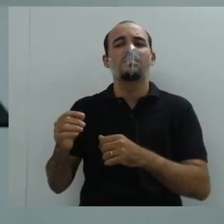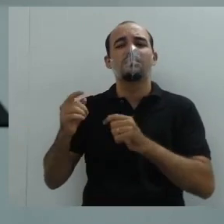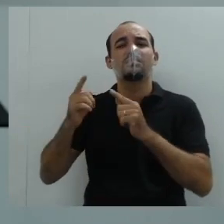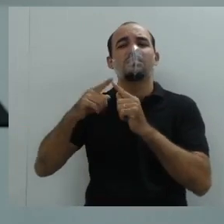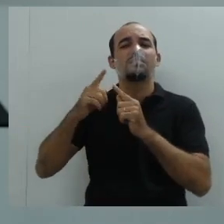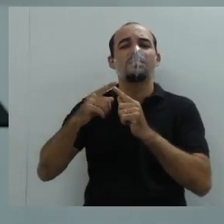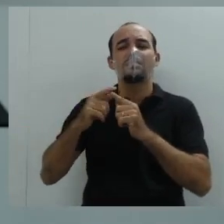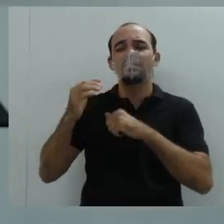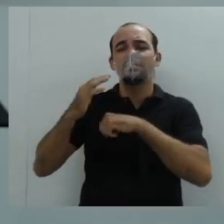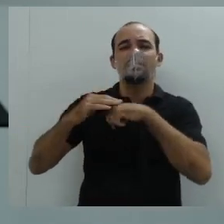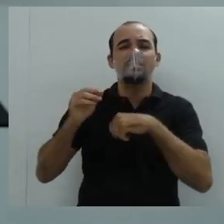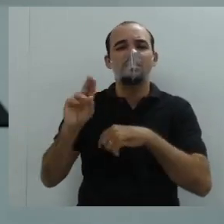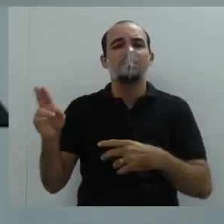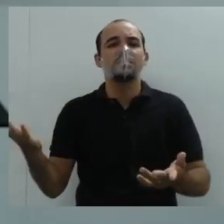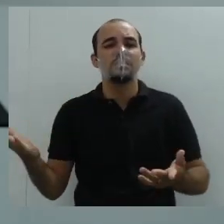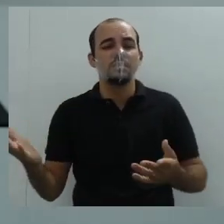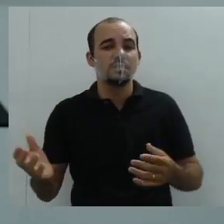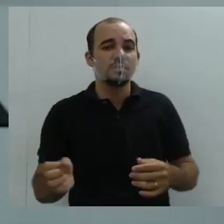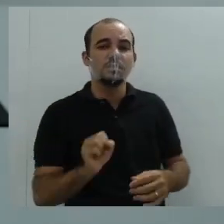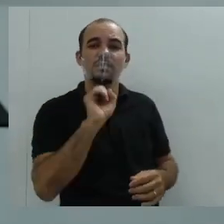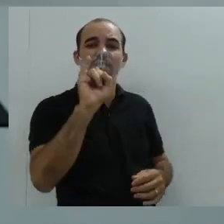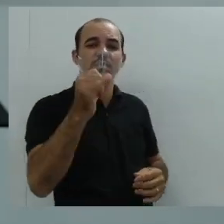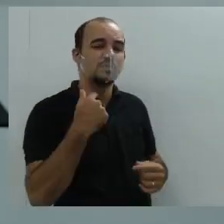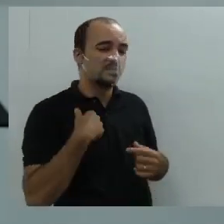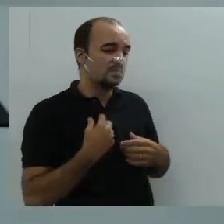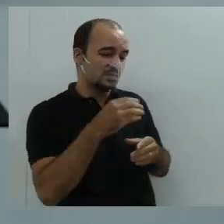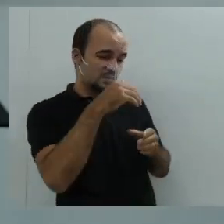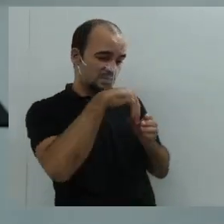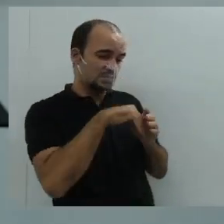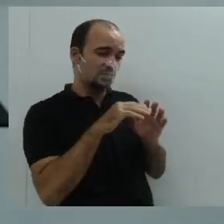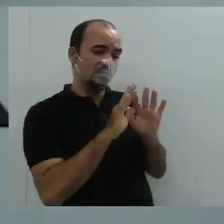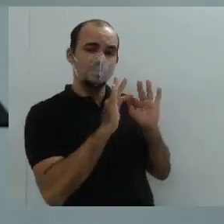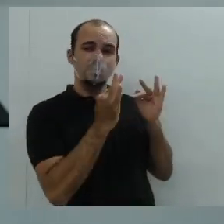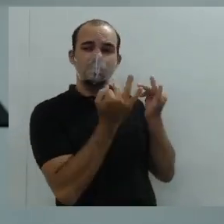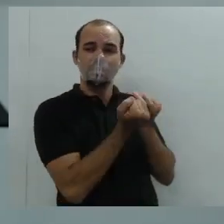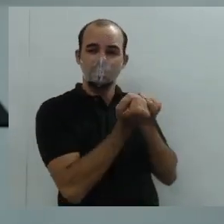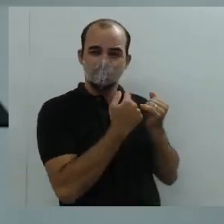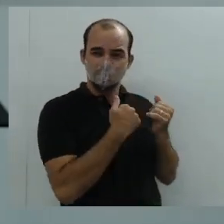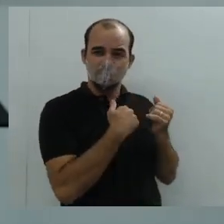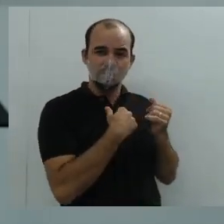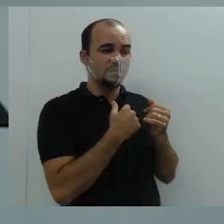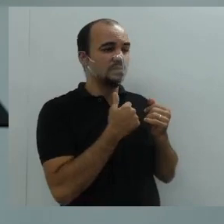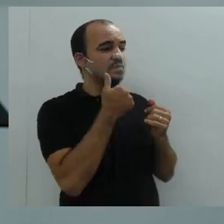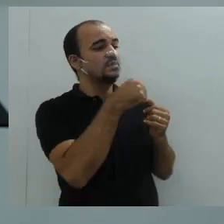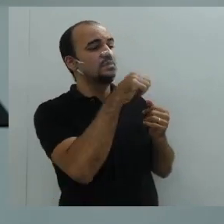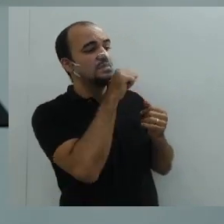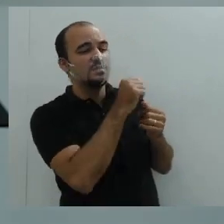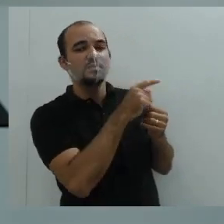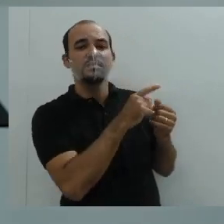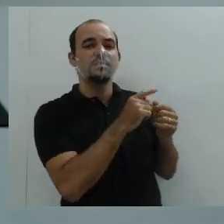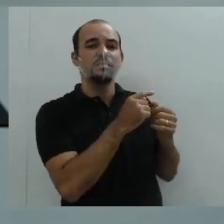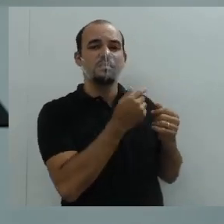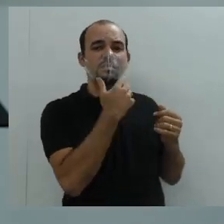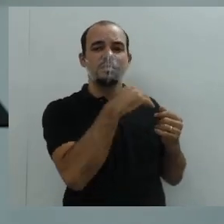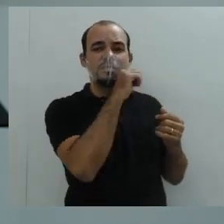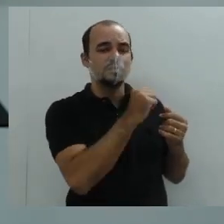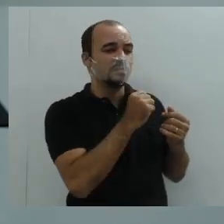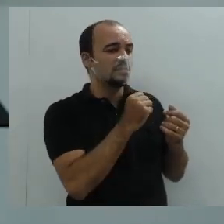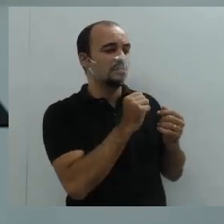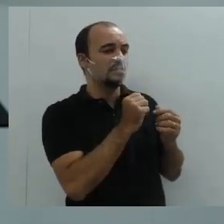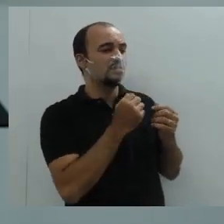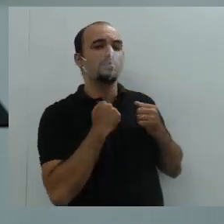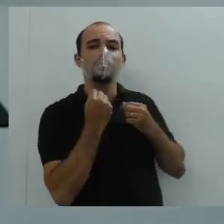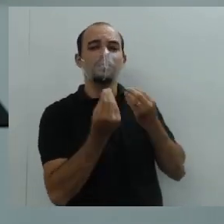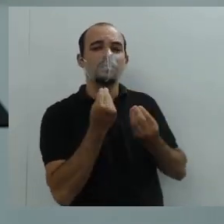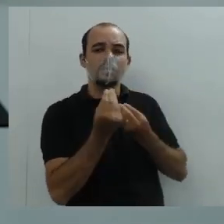melhoria para o meu quarto e eu quero fazer isso utilizando o gênero textual que eu aprendi aqui na Educa.pe, que é o